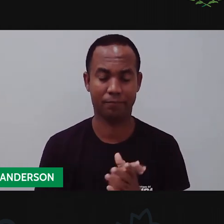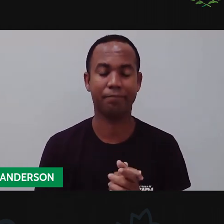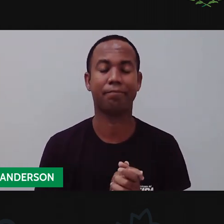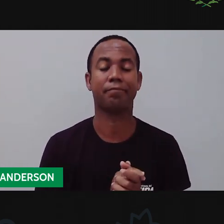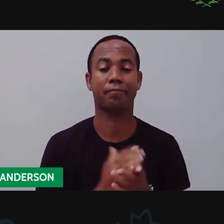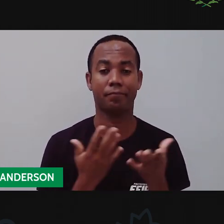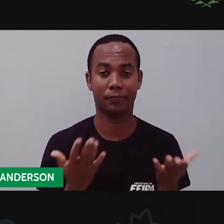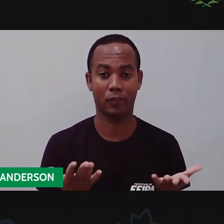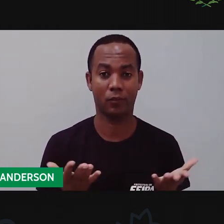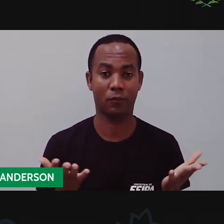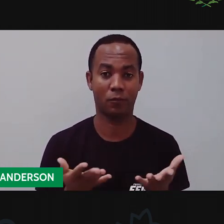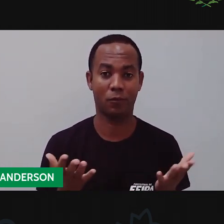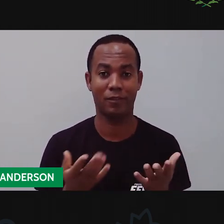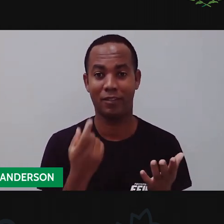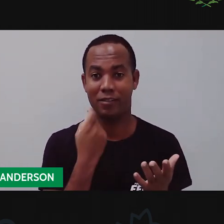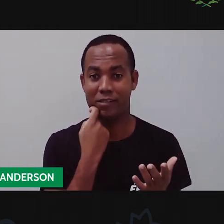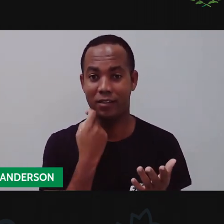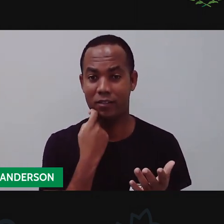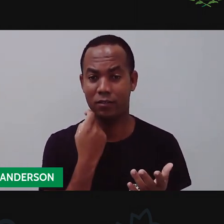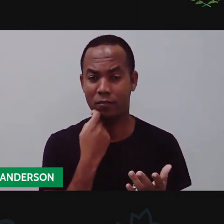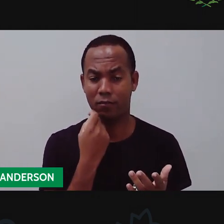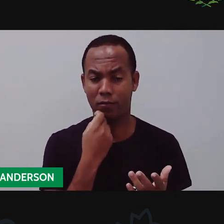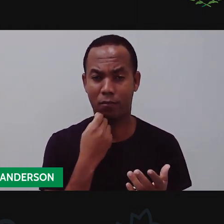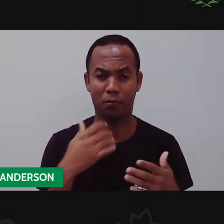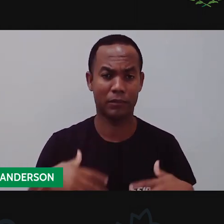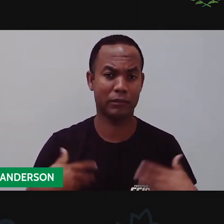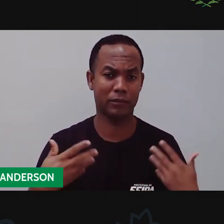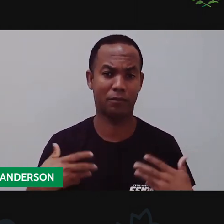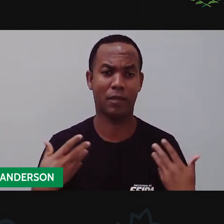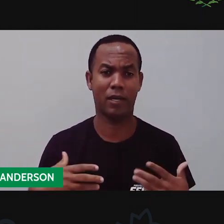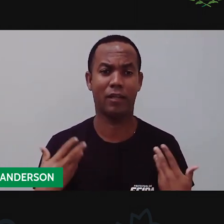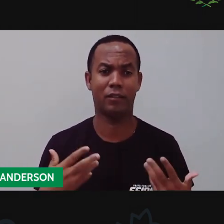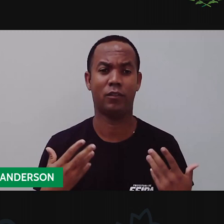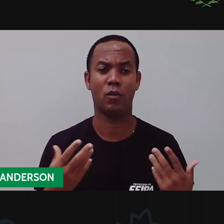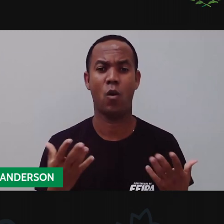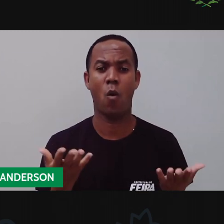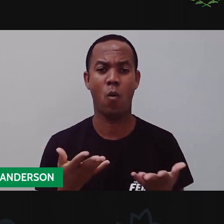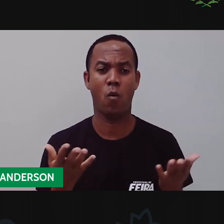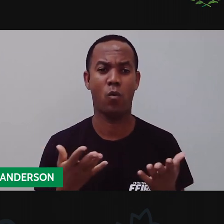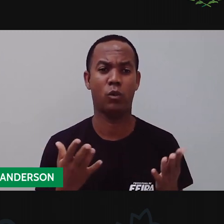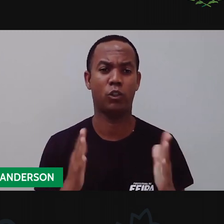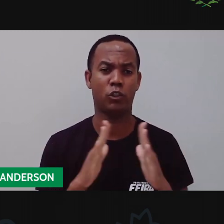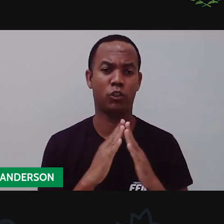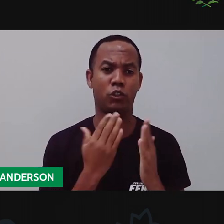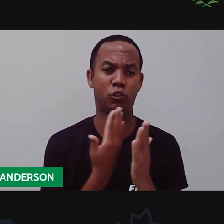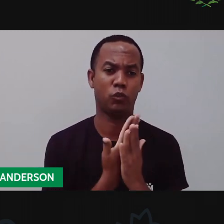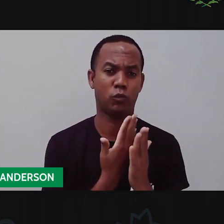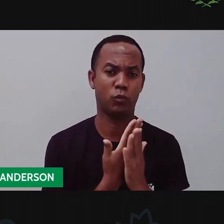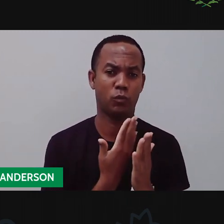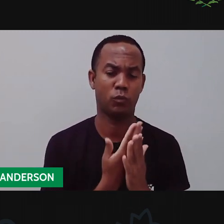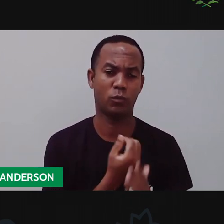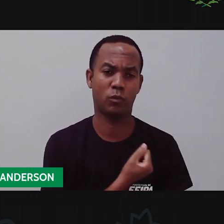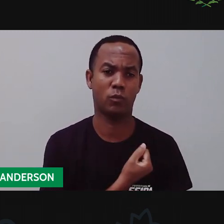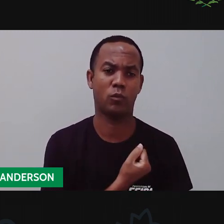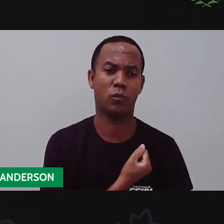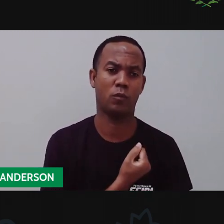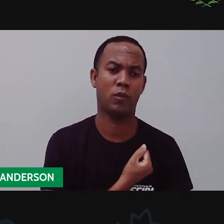Nesse sexto maravilhoso, nossa aula de número 58.